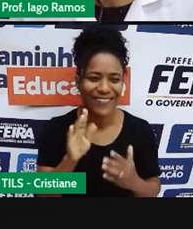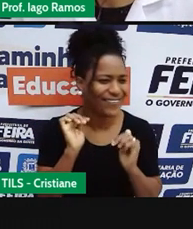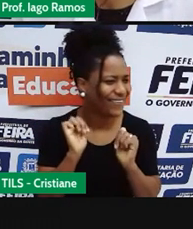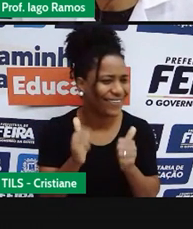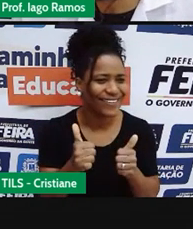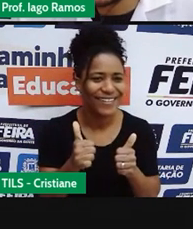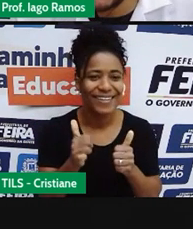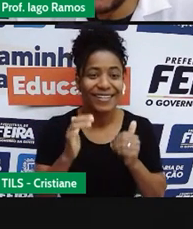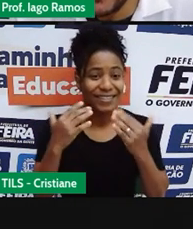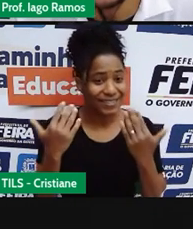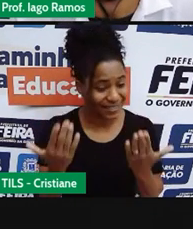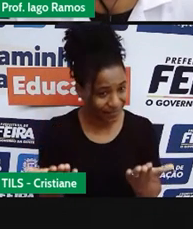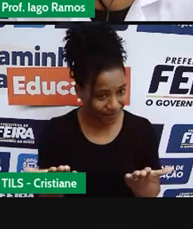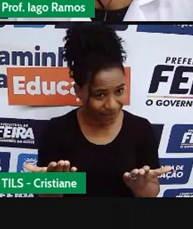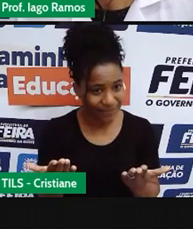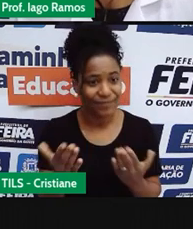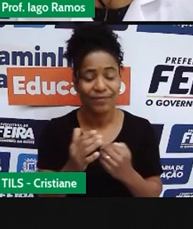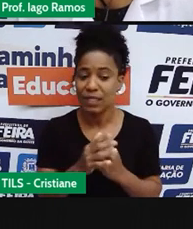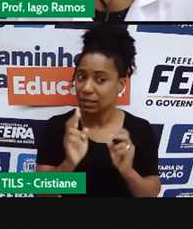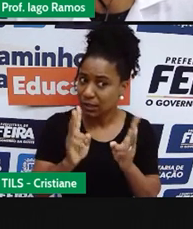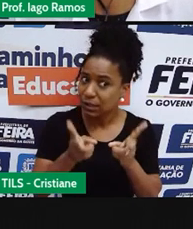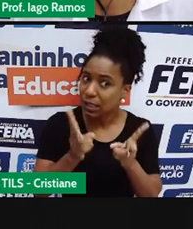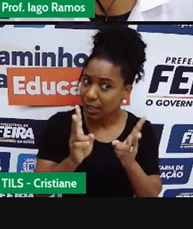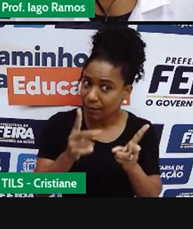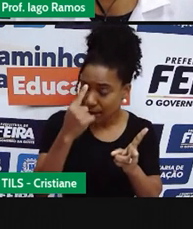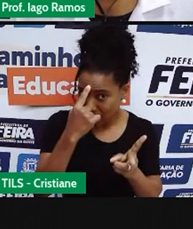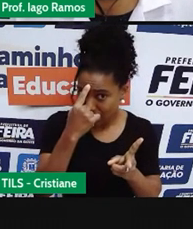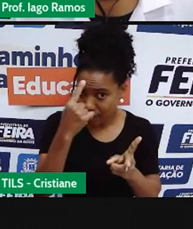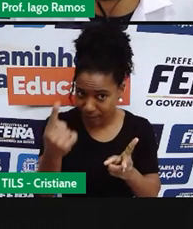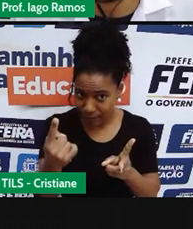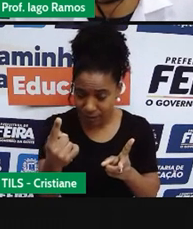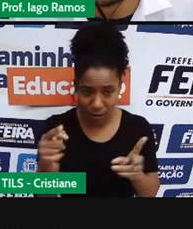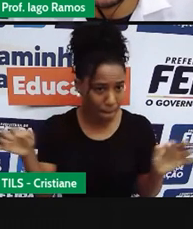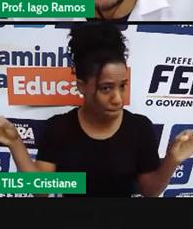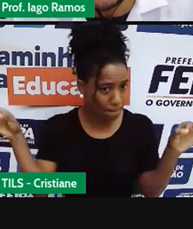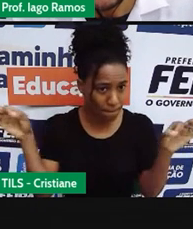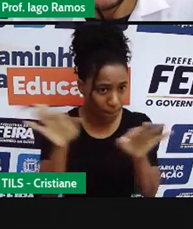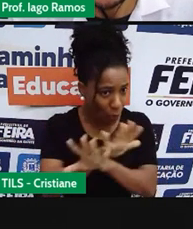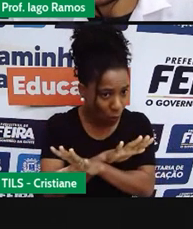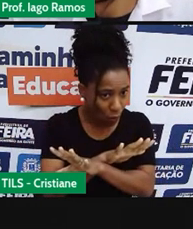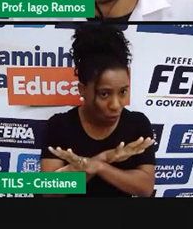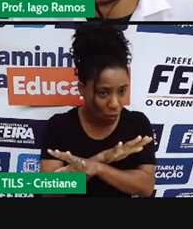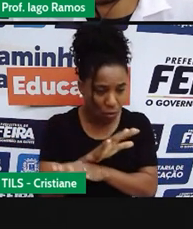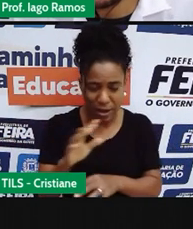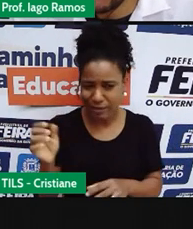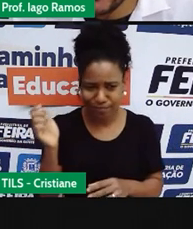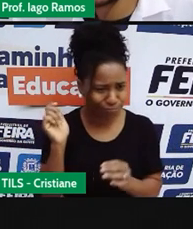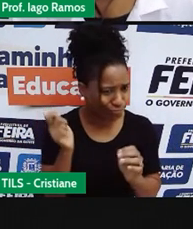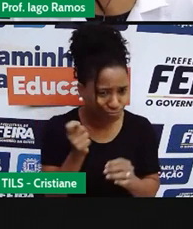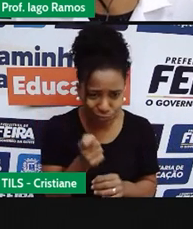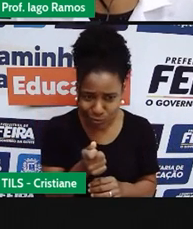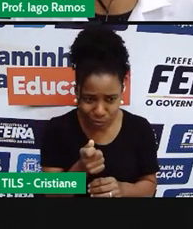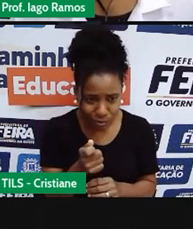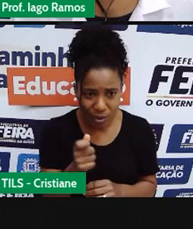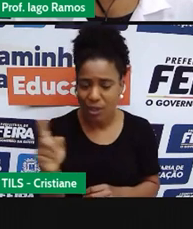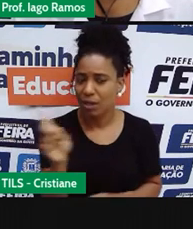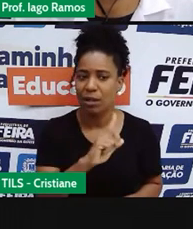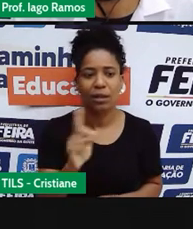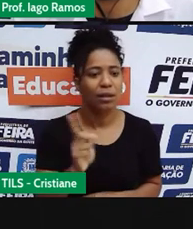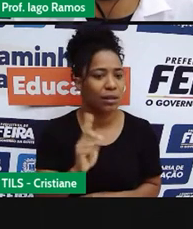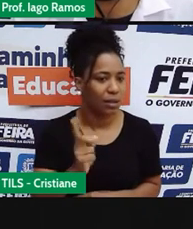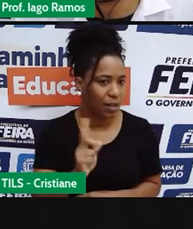né? Mas, como sempre, o aprendizado não acaba aqui na aula. Você pode, né,